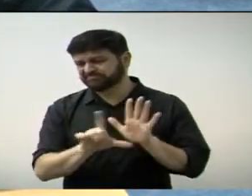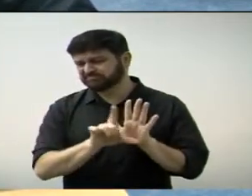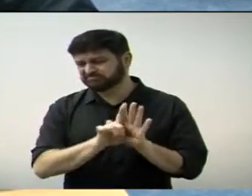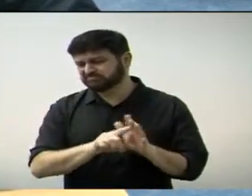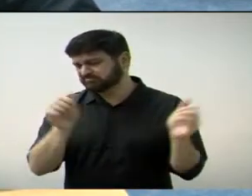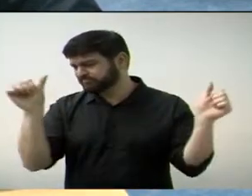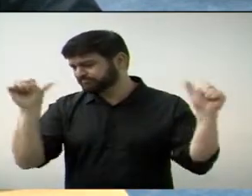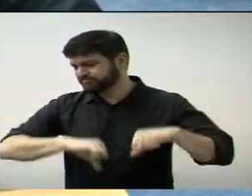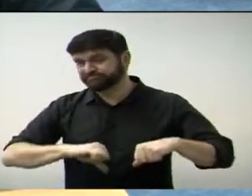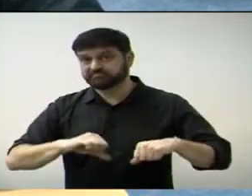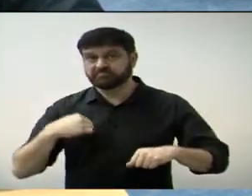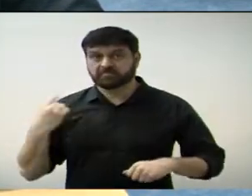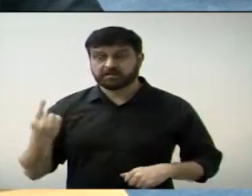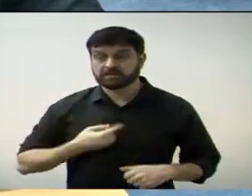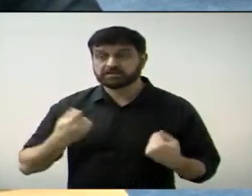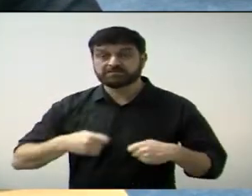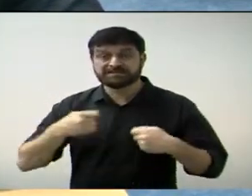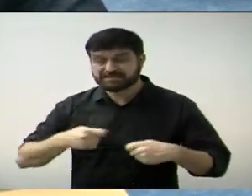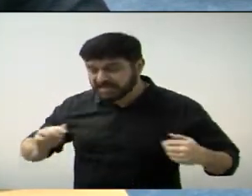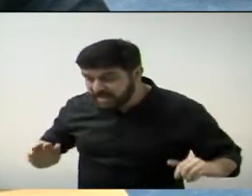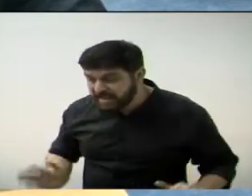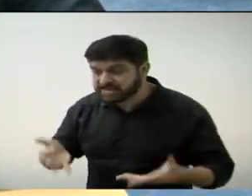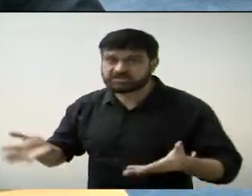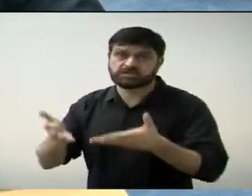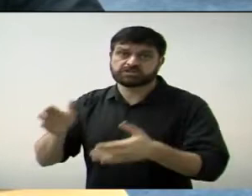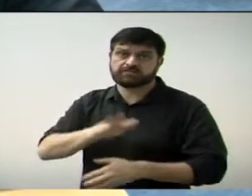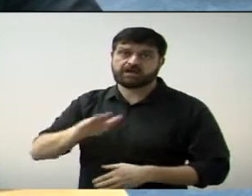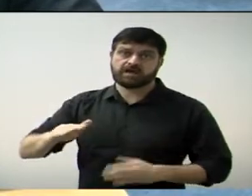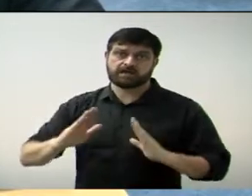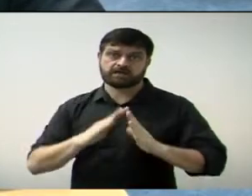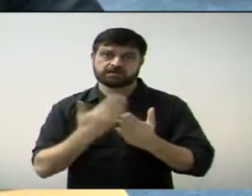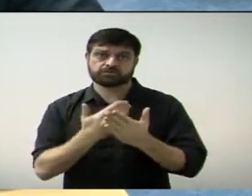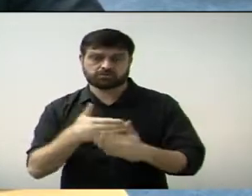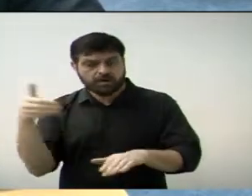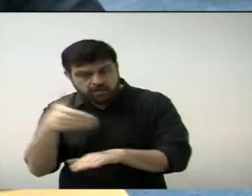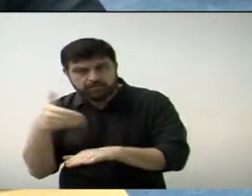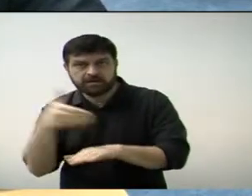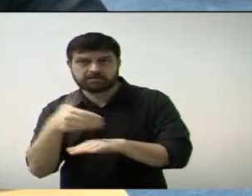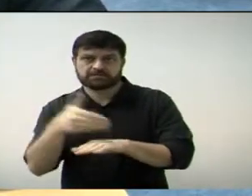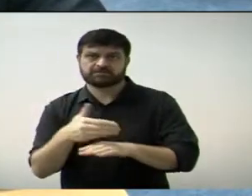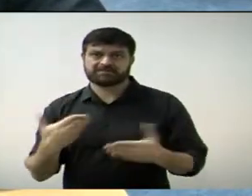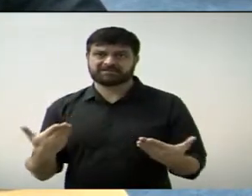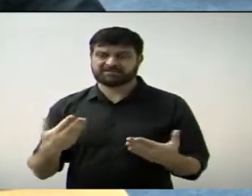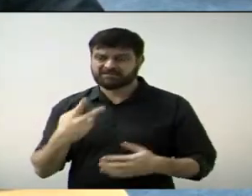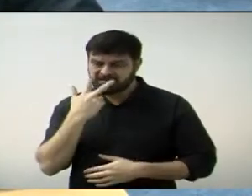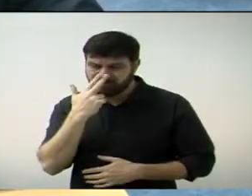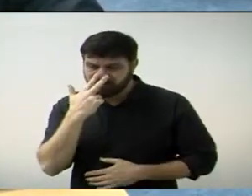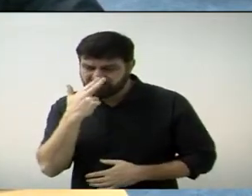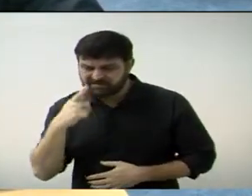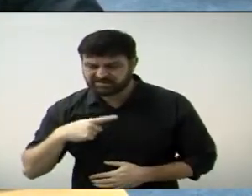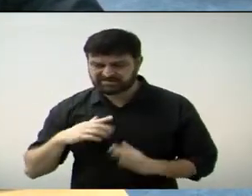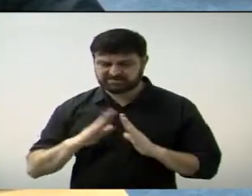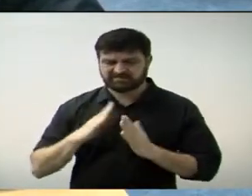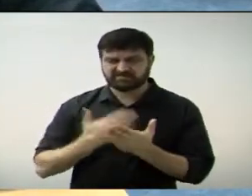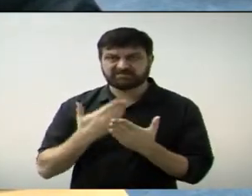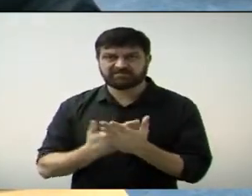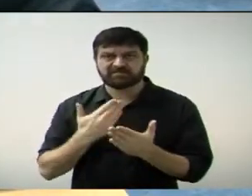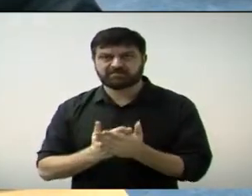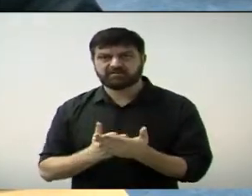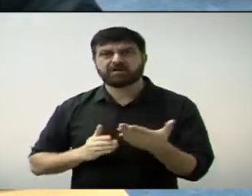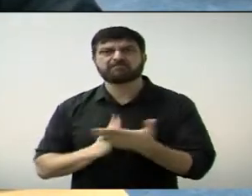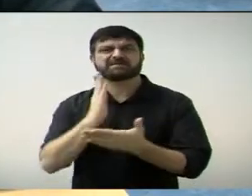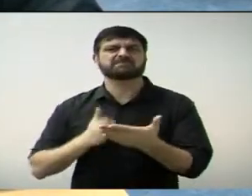temos que dar incentivo às nossas crianças a estudarem, e não para que levem com a barriga os